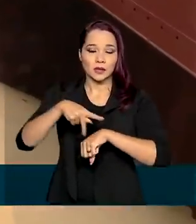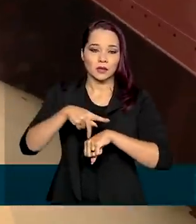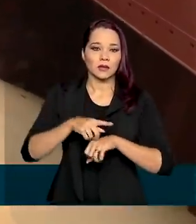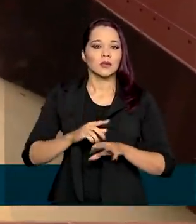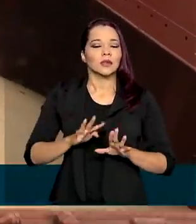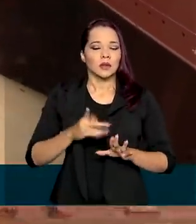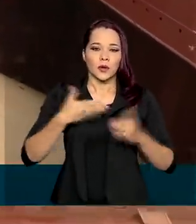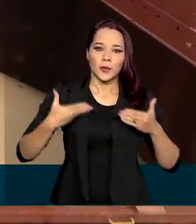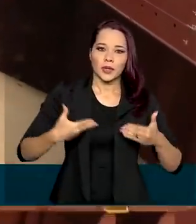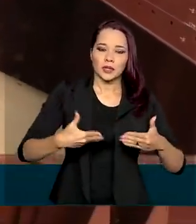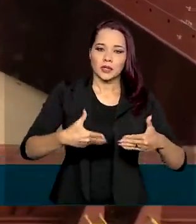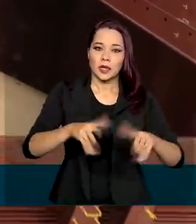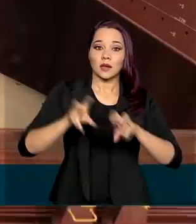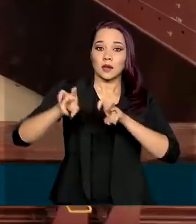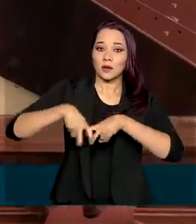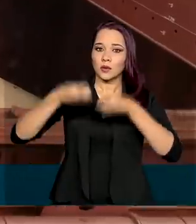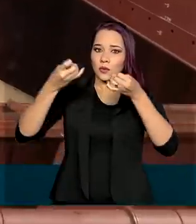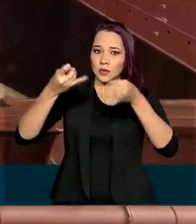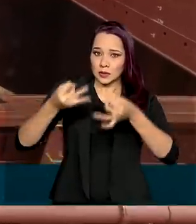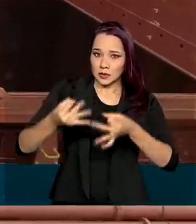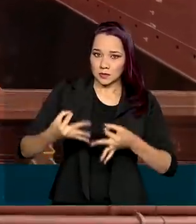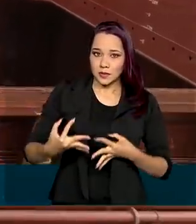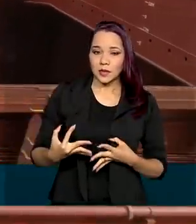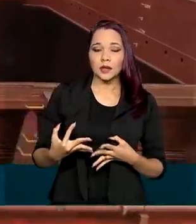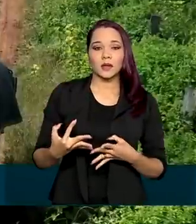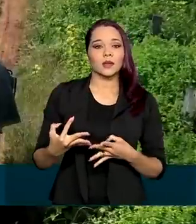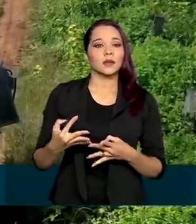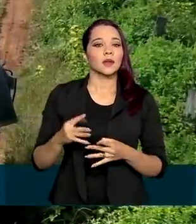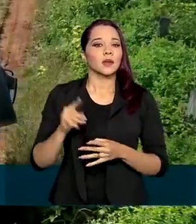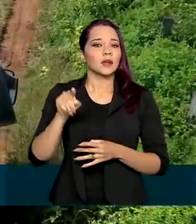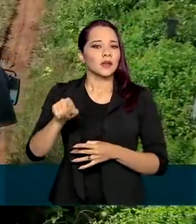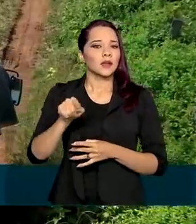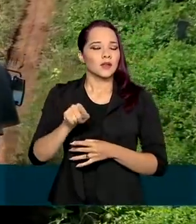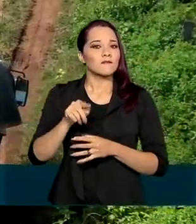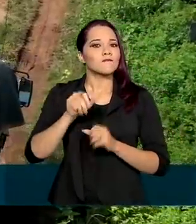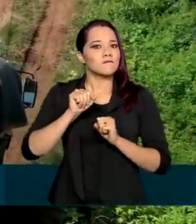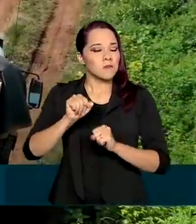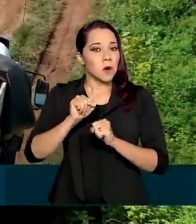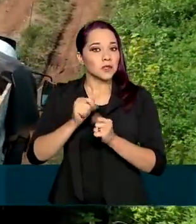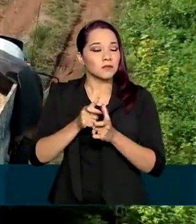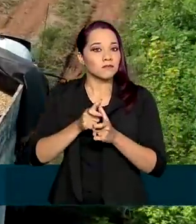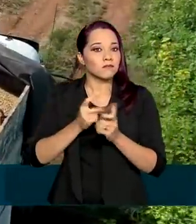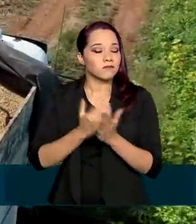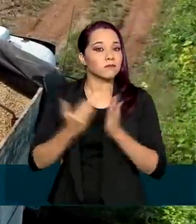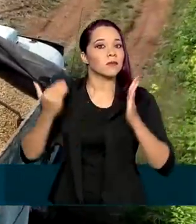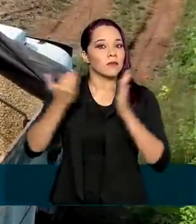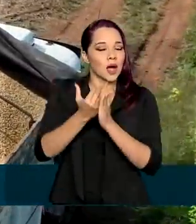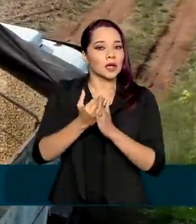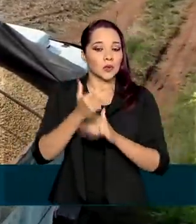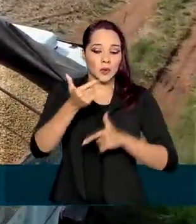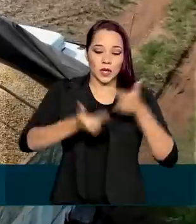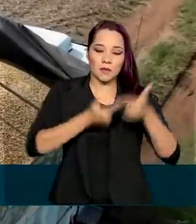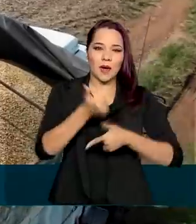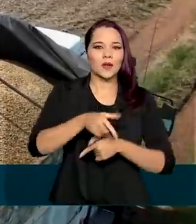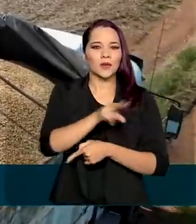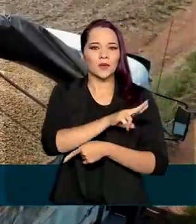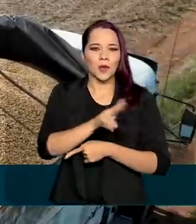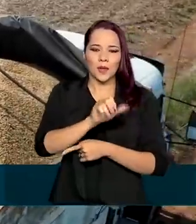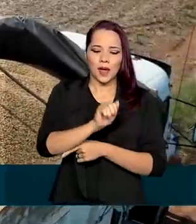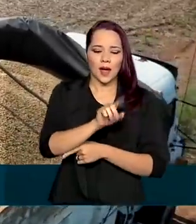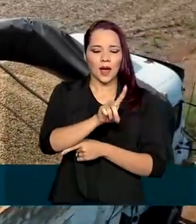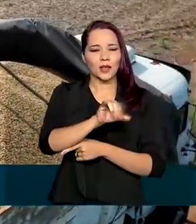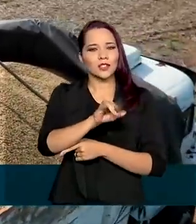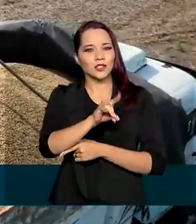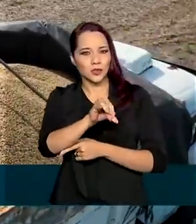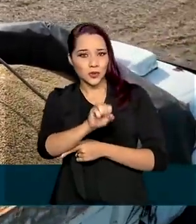acordo com o Ministério da Agricultura, Pecuária e Abastecimento, o potencial pode ser maior com o trabalho dos chamados adidos,